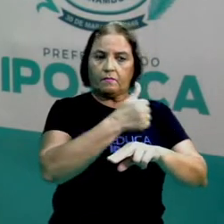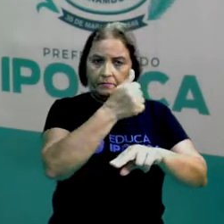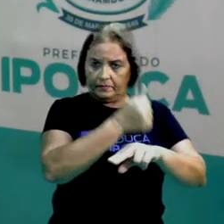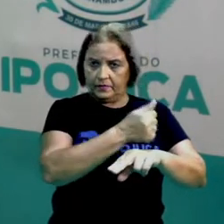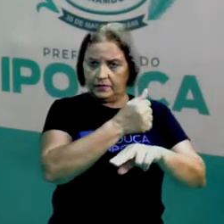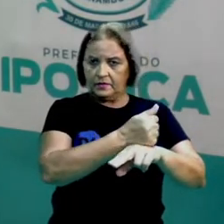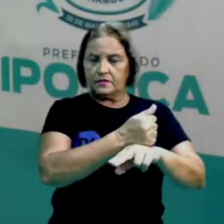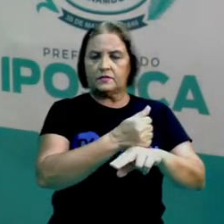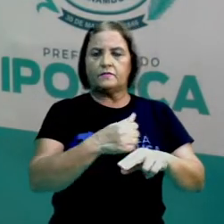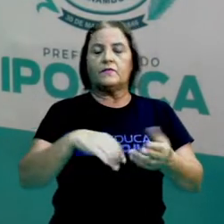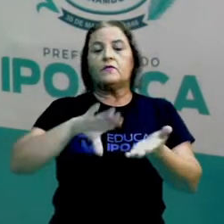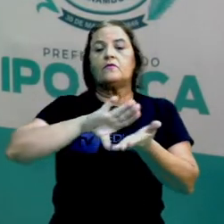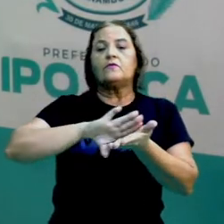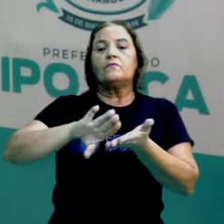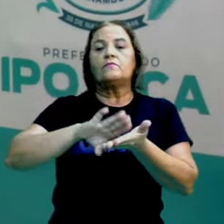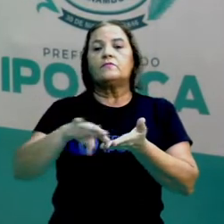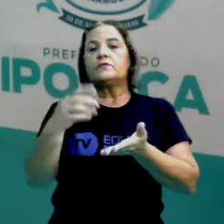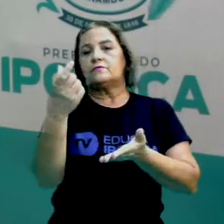Não é isso?